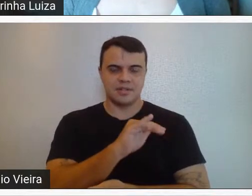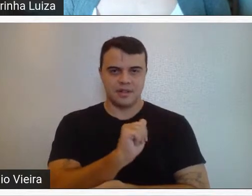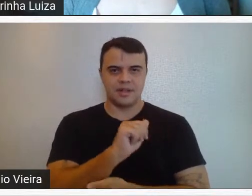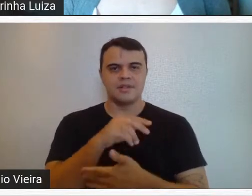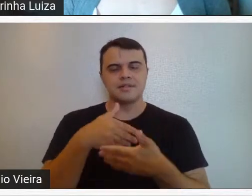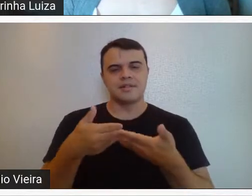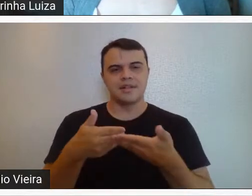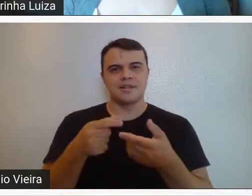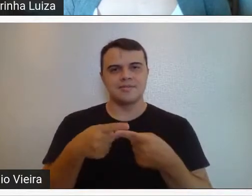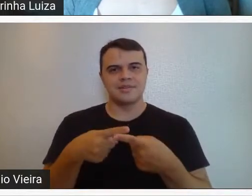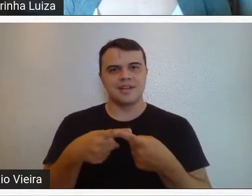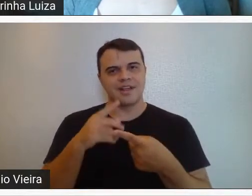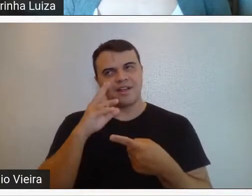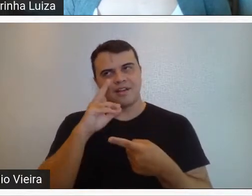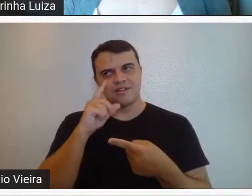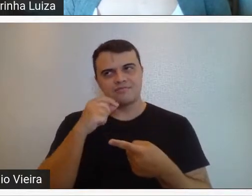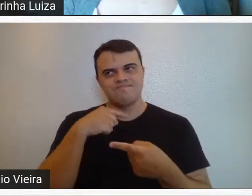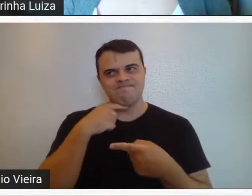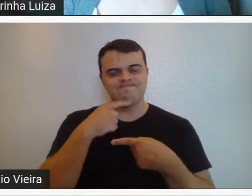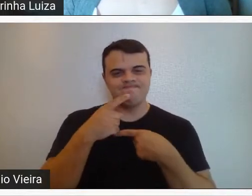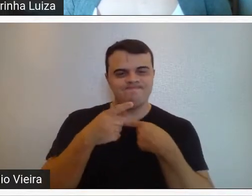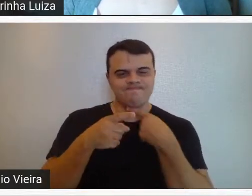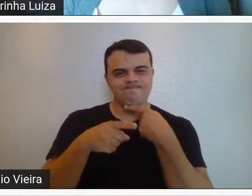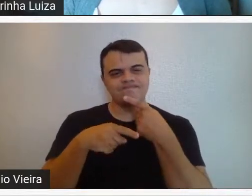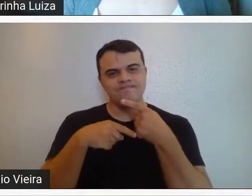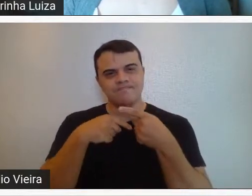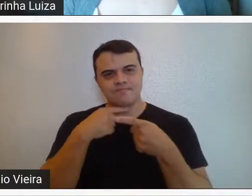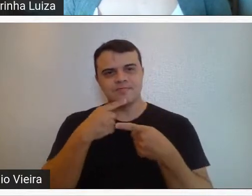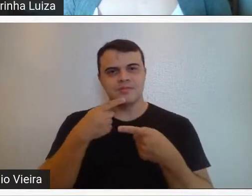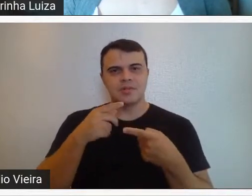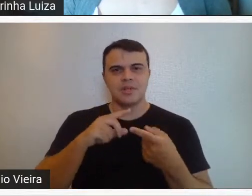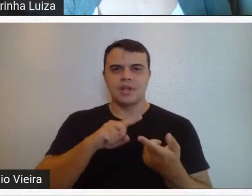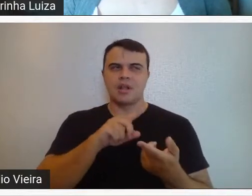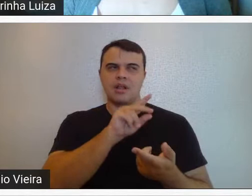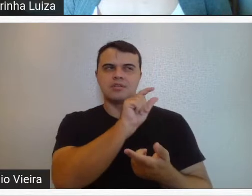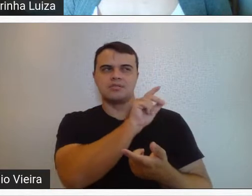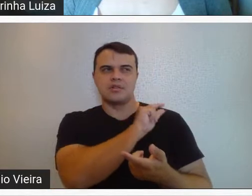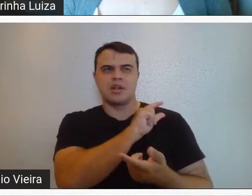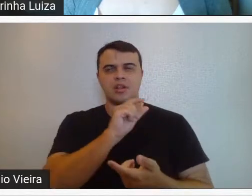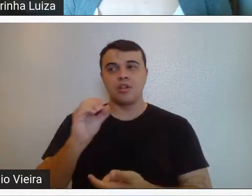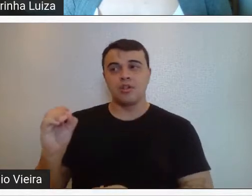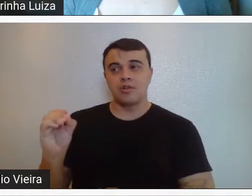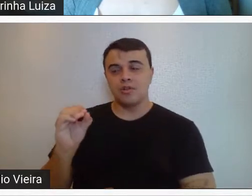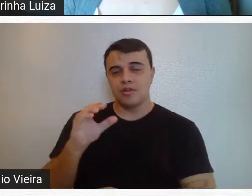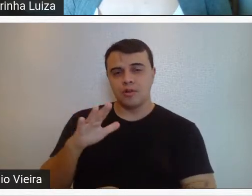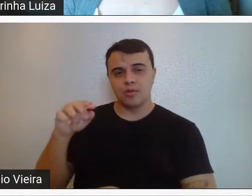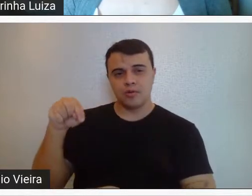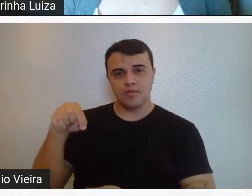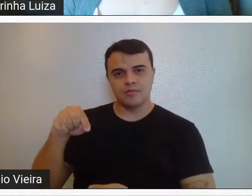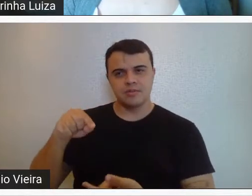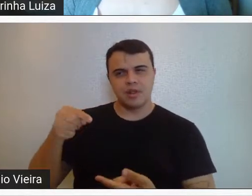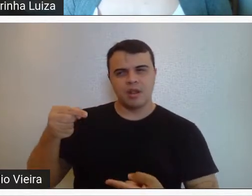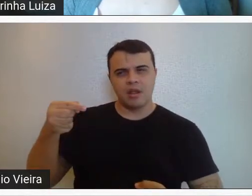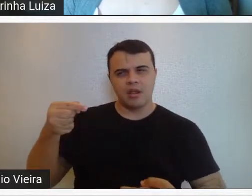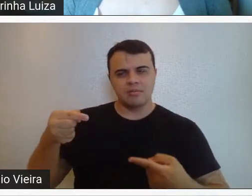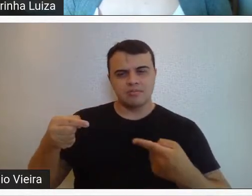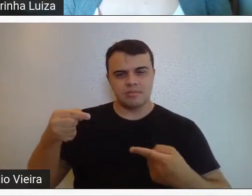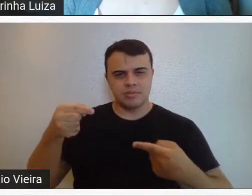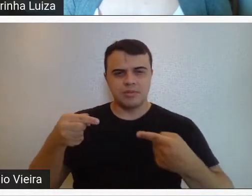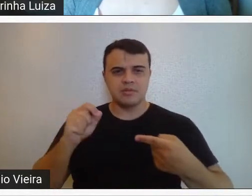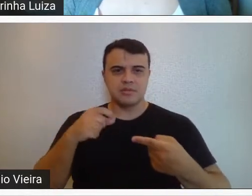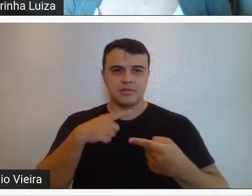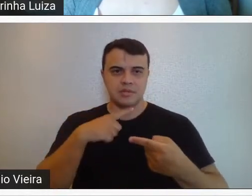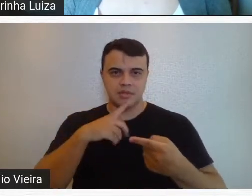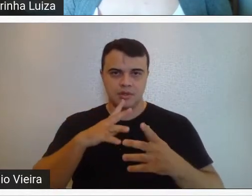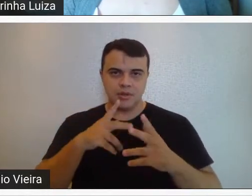Então, eu acho que essa ambiguidade entre tradição e modernidade, ela vai sendo colocada dentro